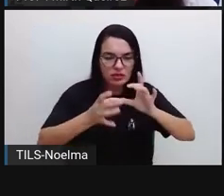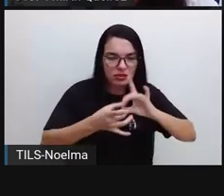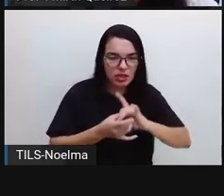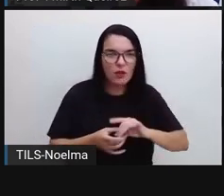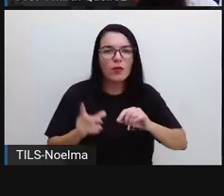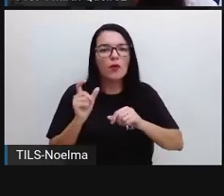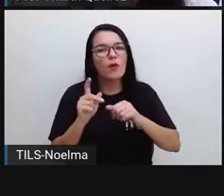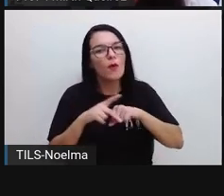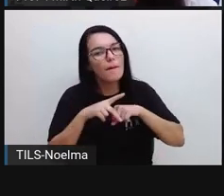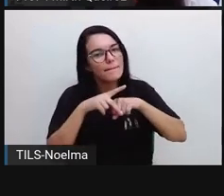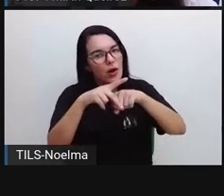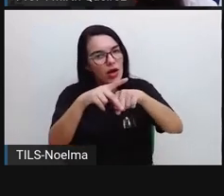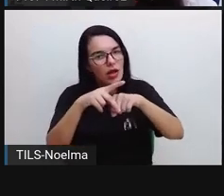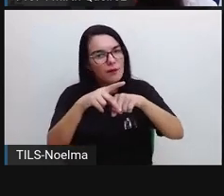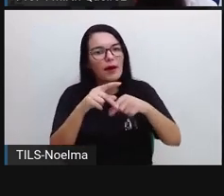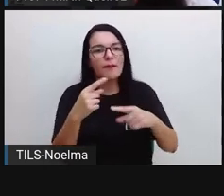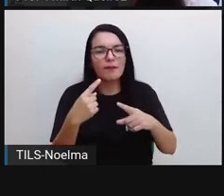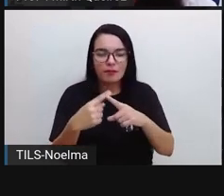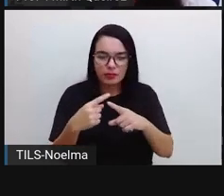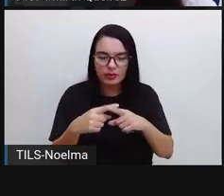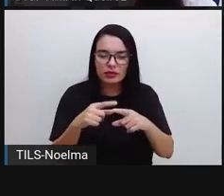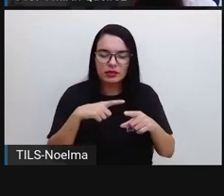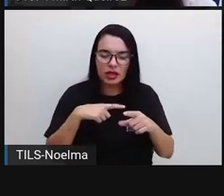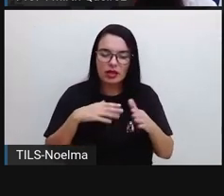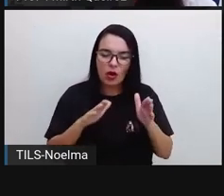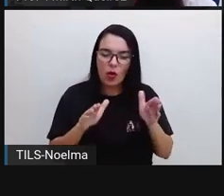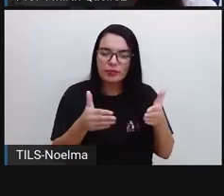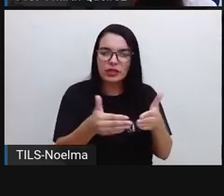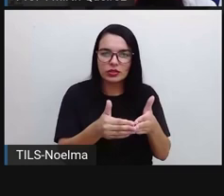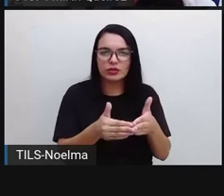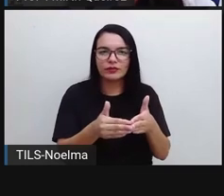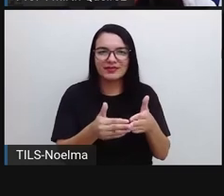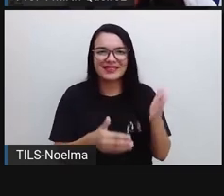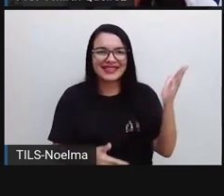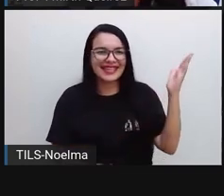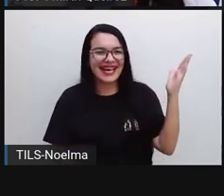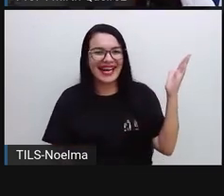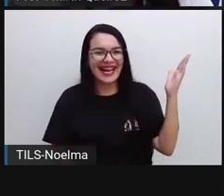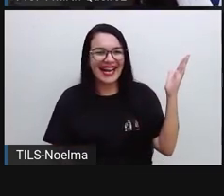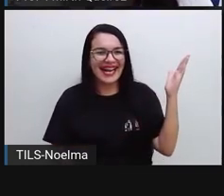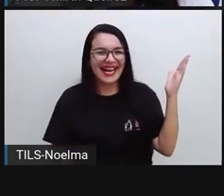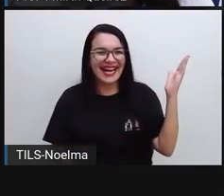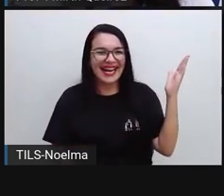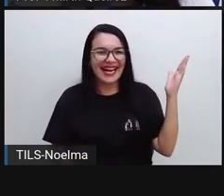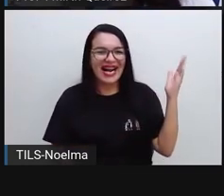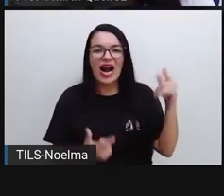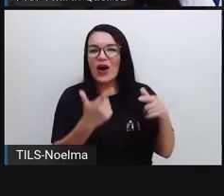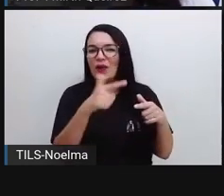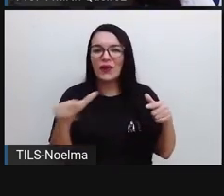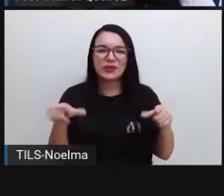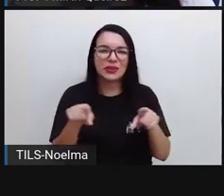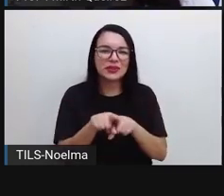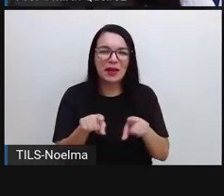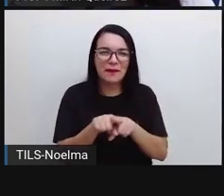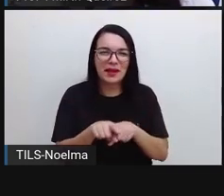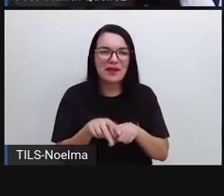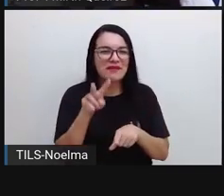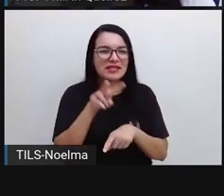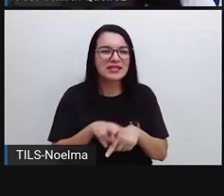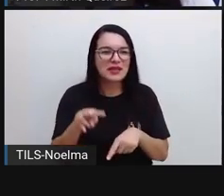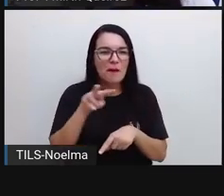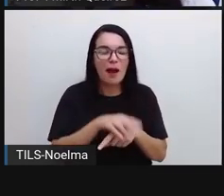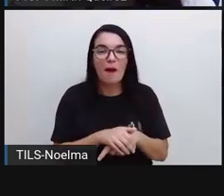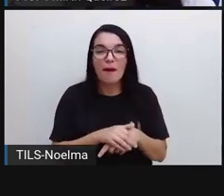Que é um dos objetivos desse tipo de poema, que é o poema visual. Mais um poema visual.